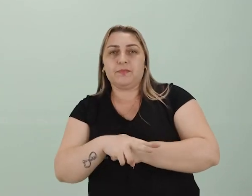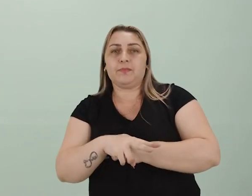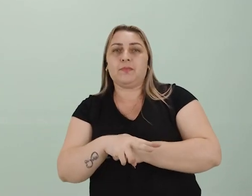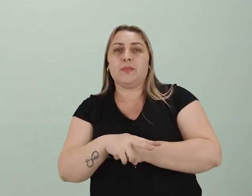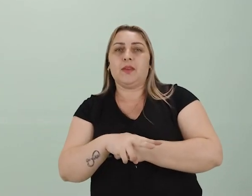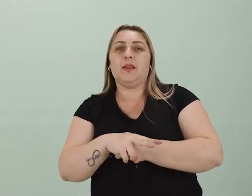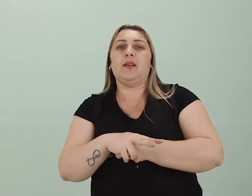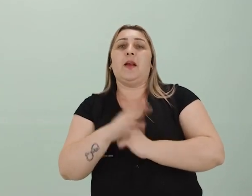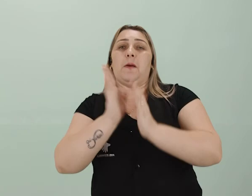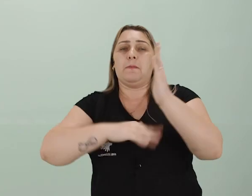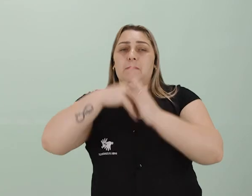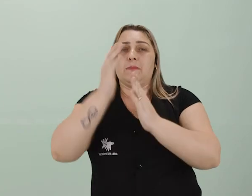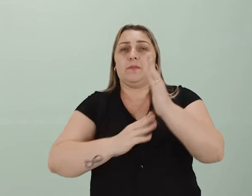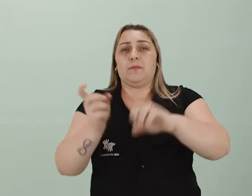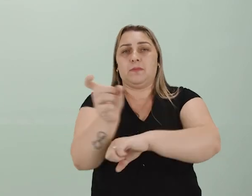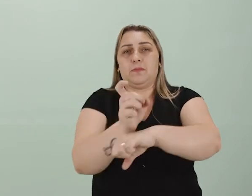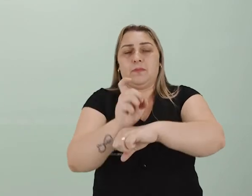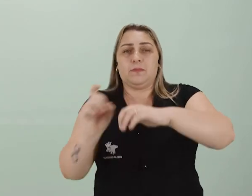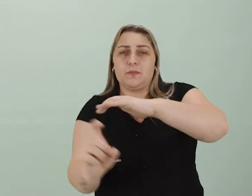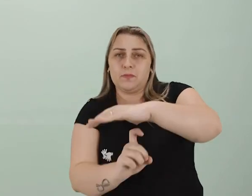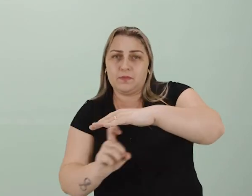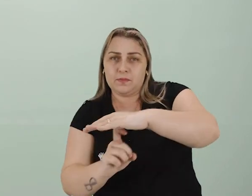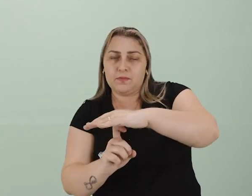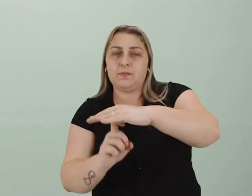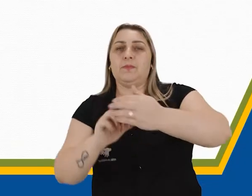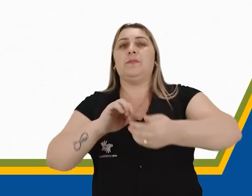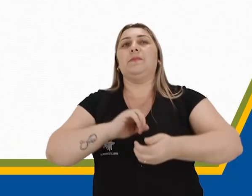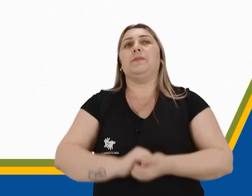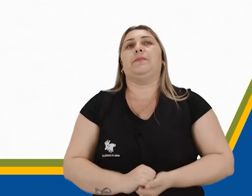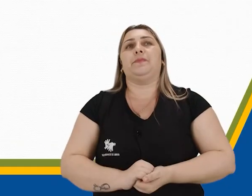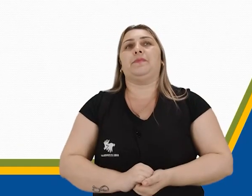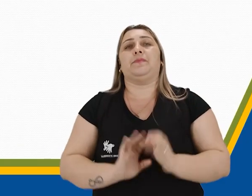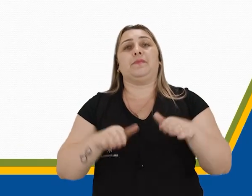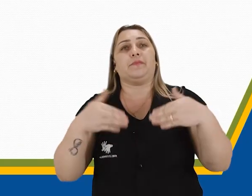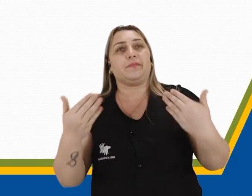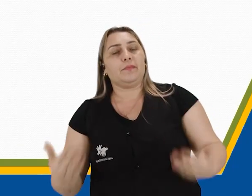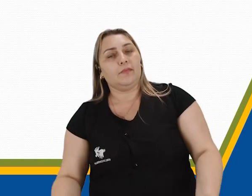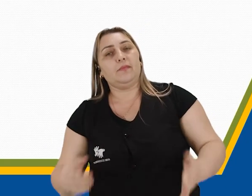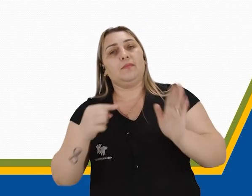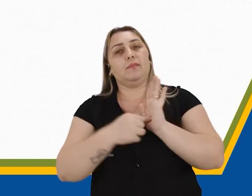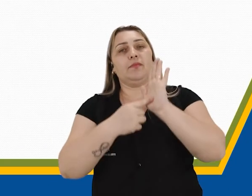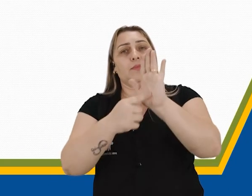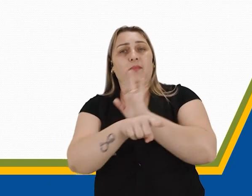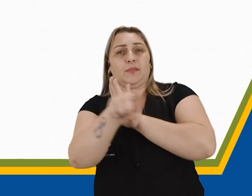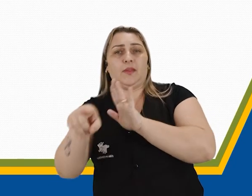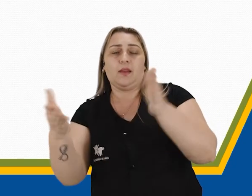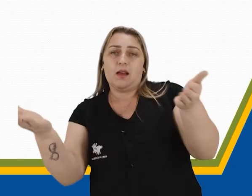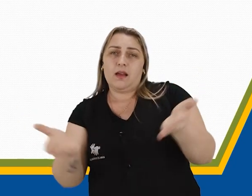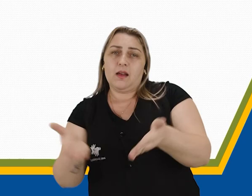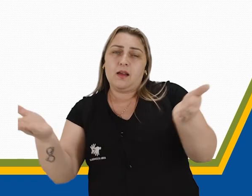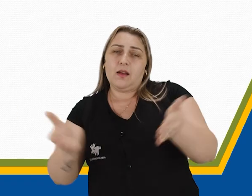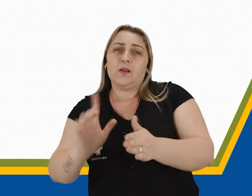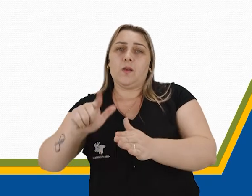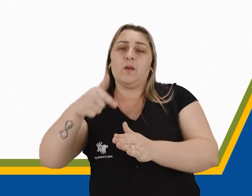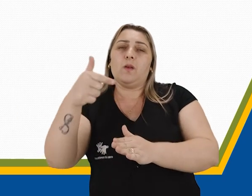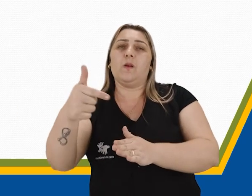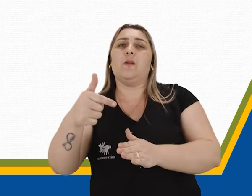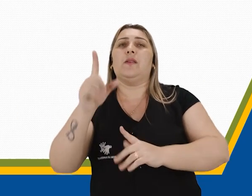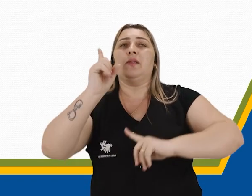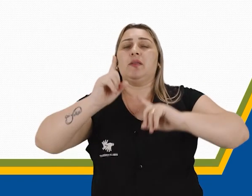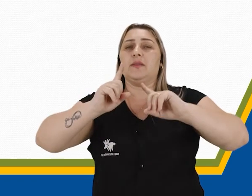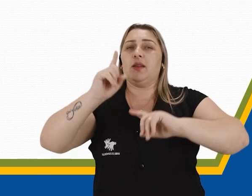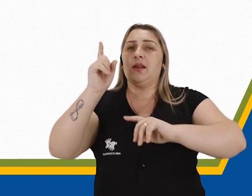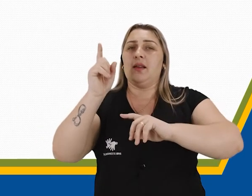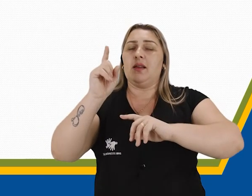esse tipo de pintura, que é a arte rupestre. E aí eu vou mostrar para vocês agora outras expressões